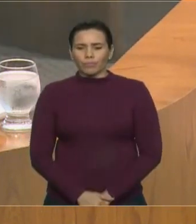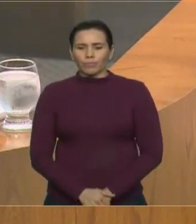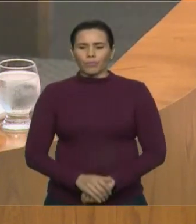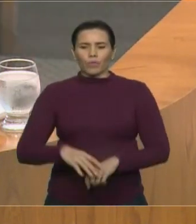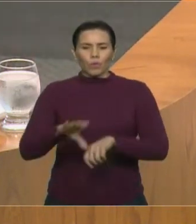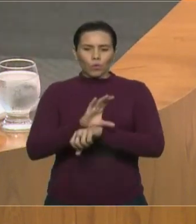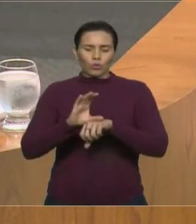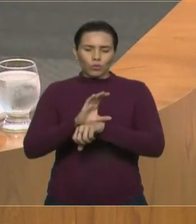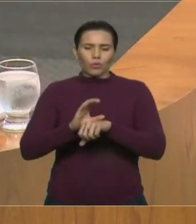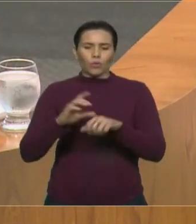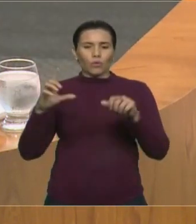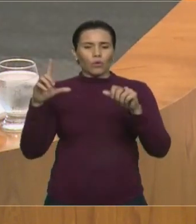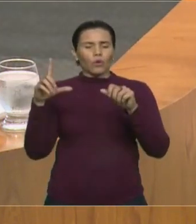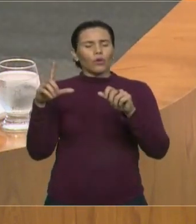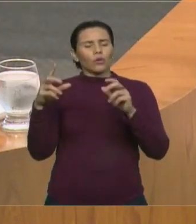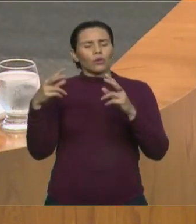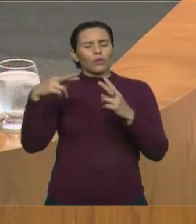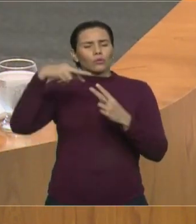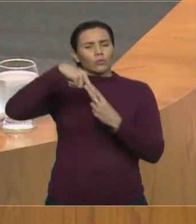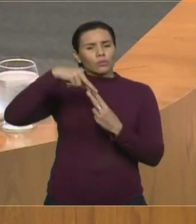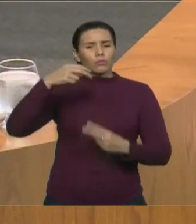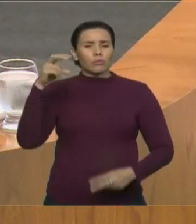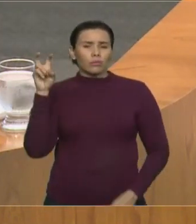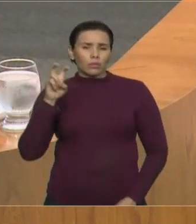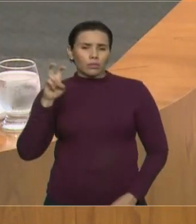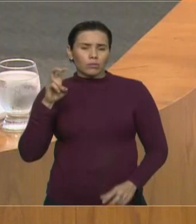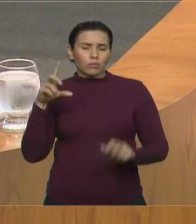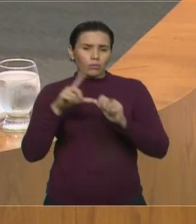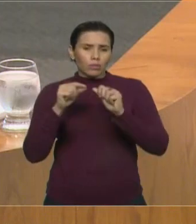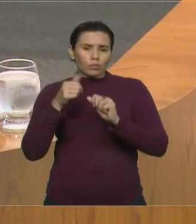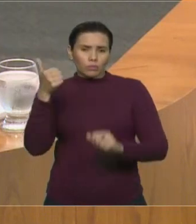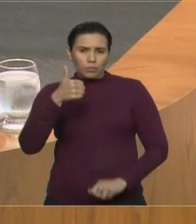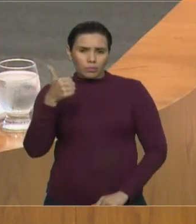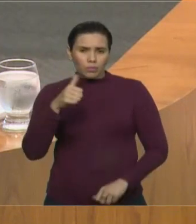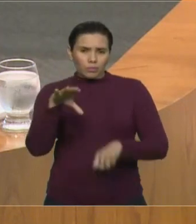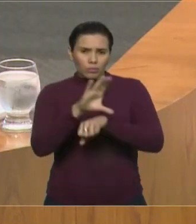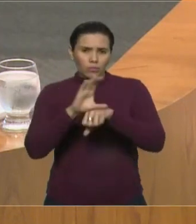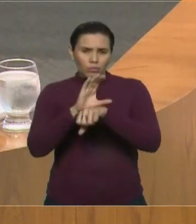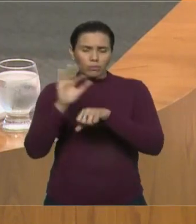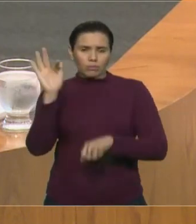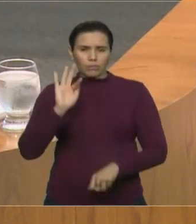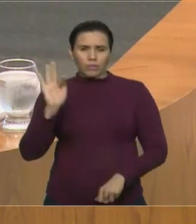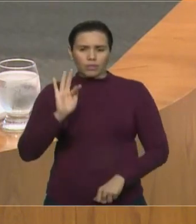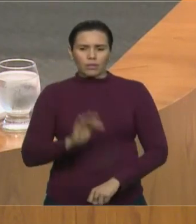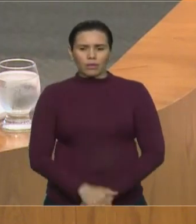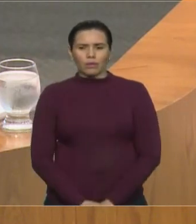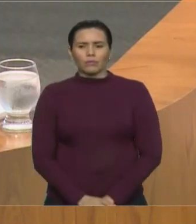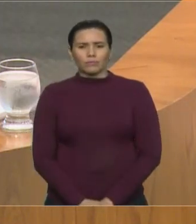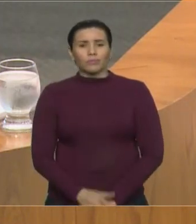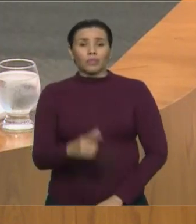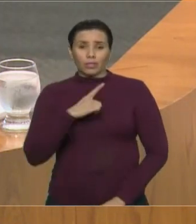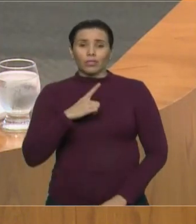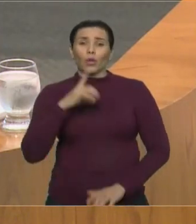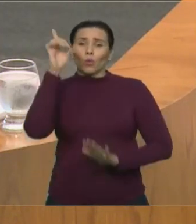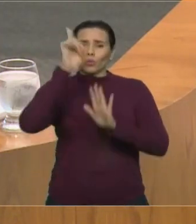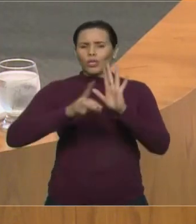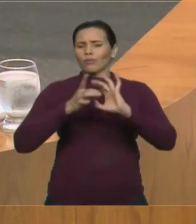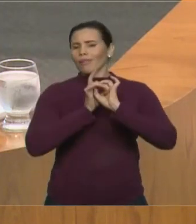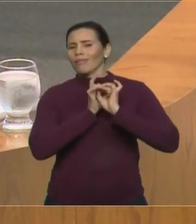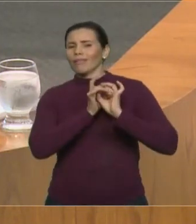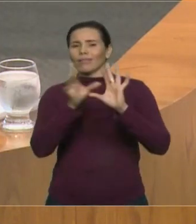do artigo primeiro da nossa Constituição Federal. E aqui venho externar também meus